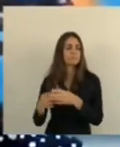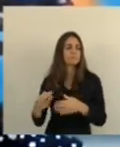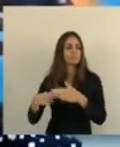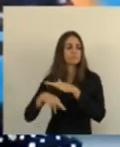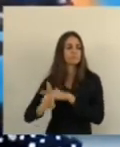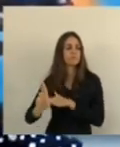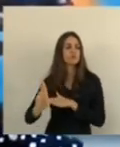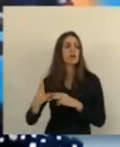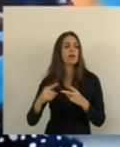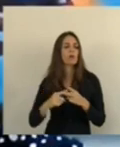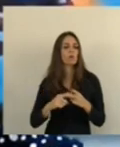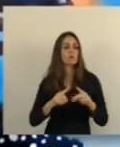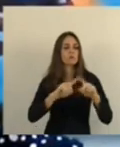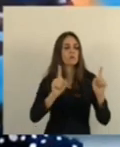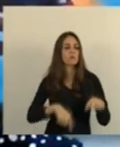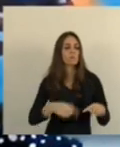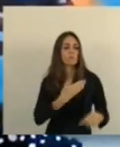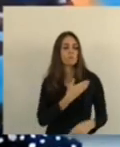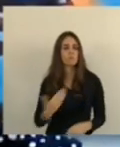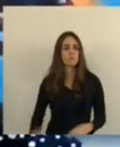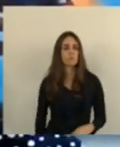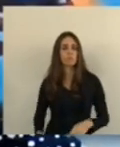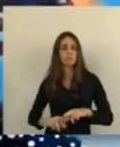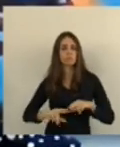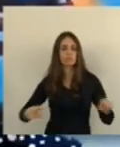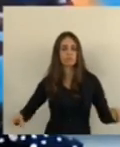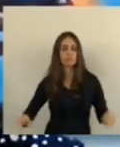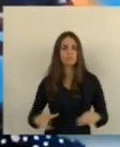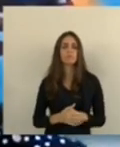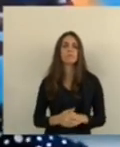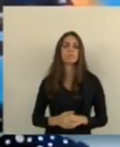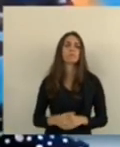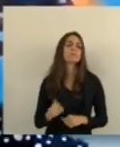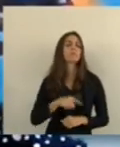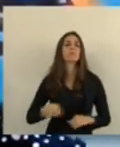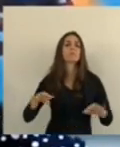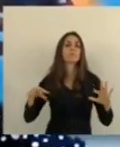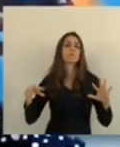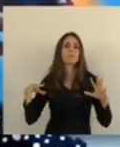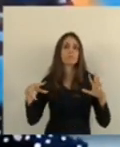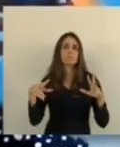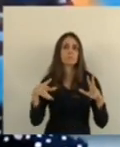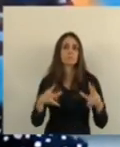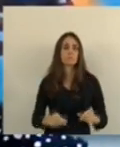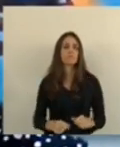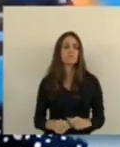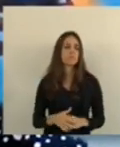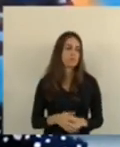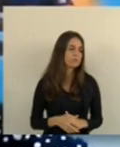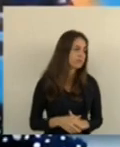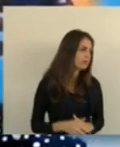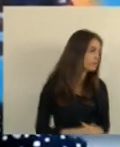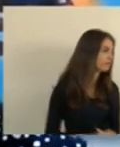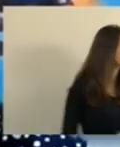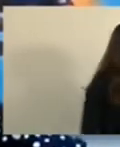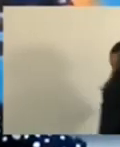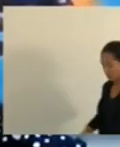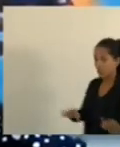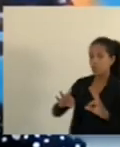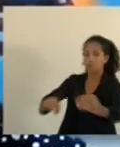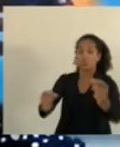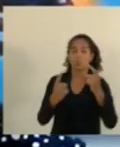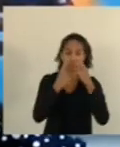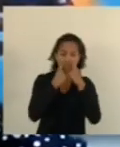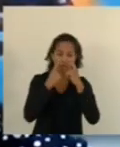servidores públicos, empresários, profissionais liberais, todos que têm interesse pela cultura e pela